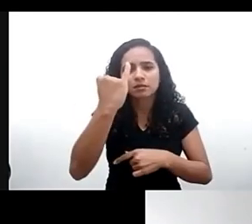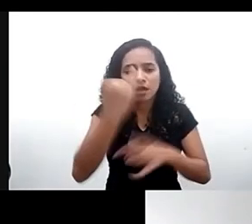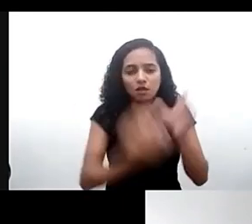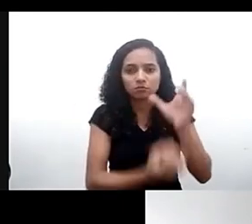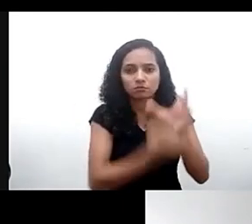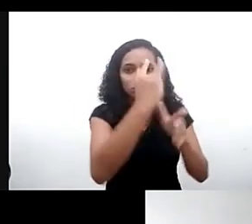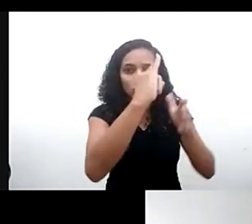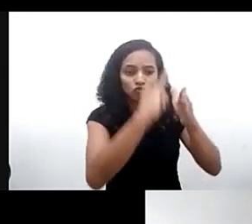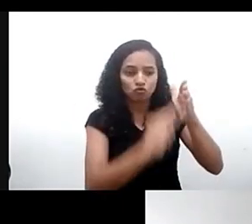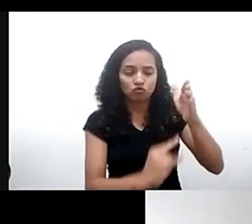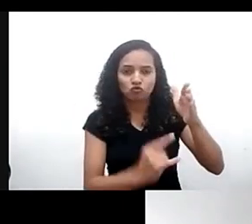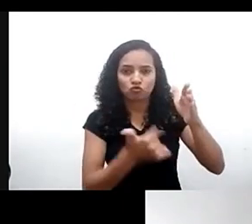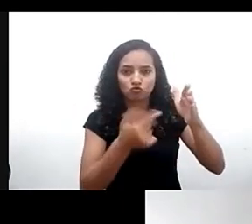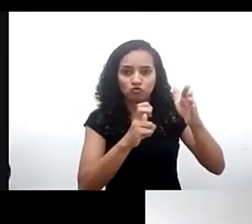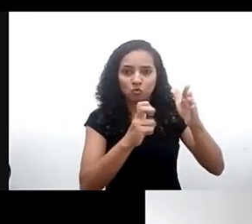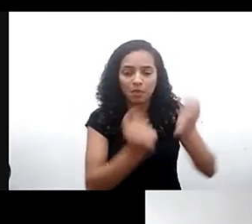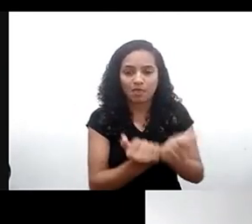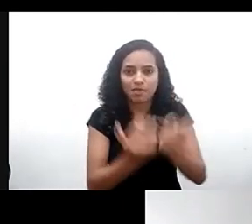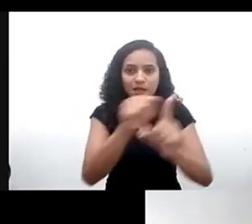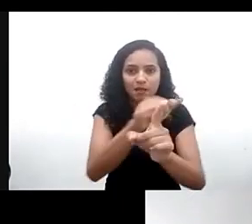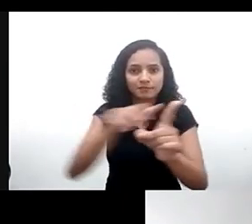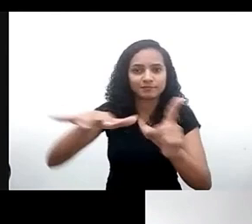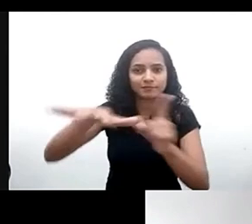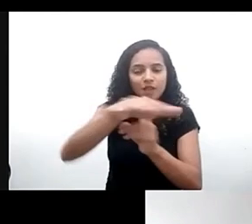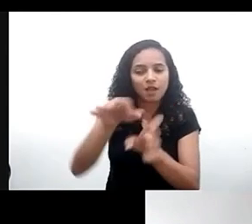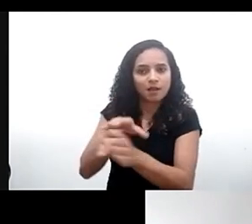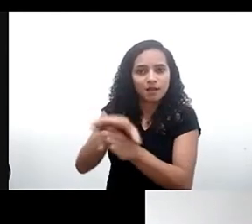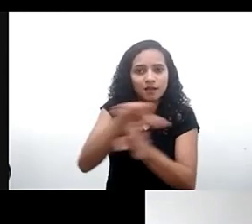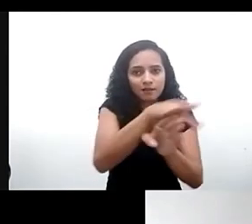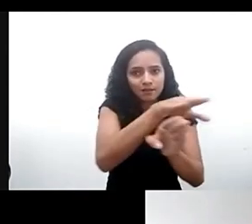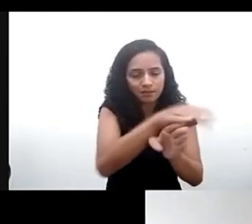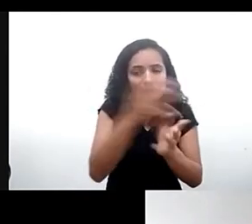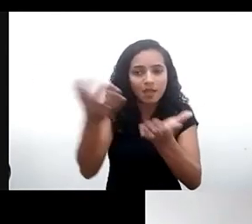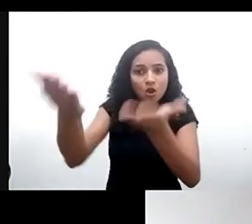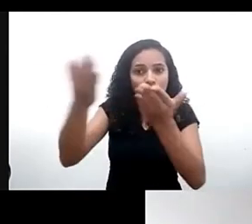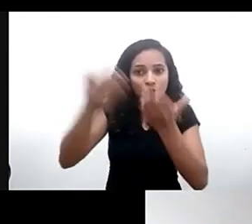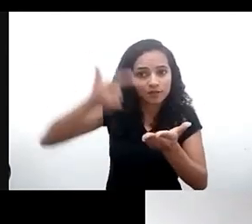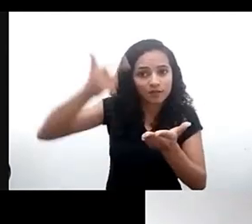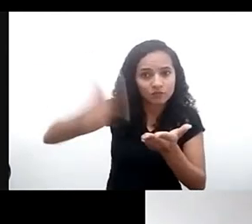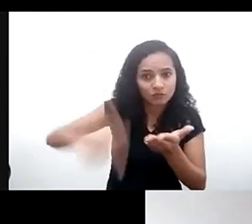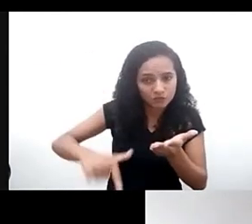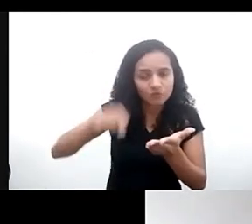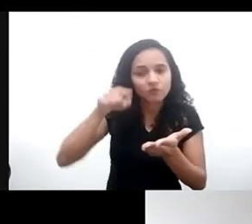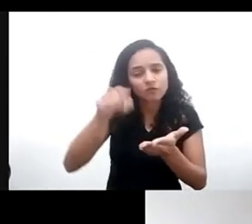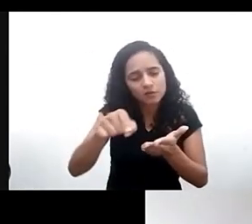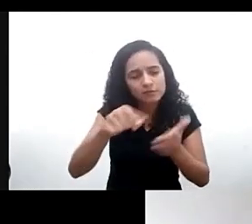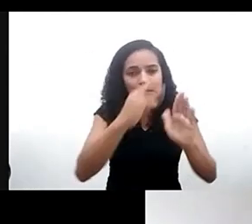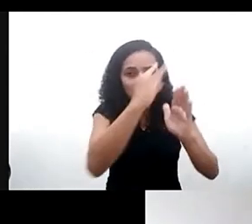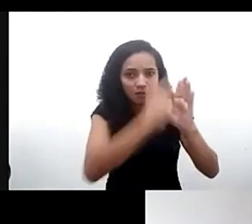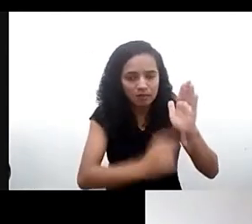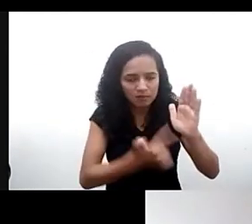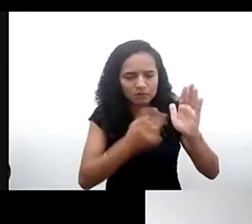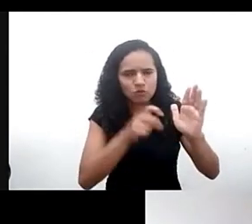geral para as sociedades então quero convidá-los novamente convidá-las a difundir implementar e